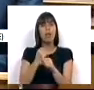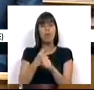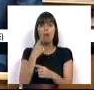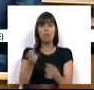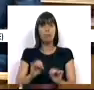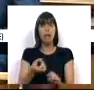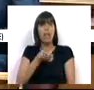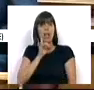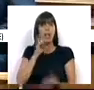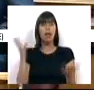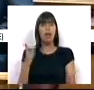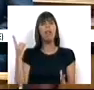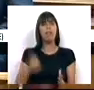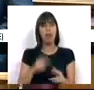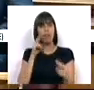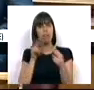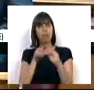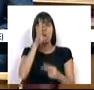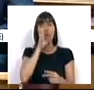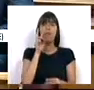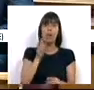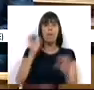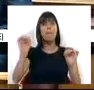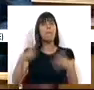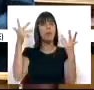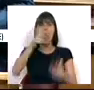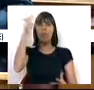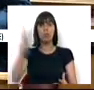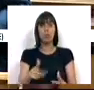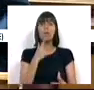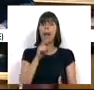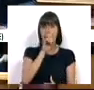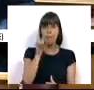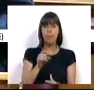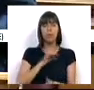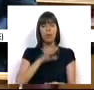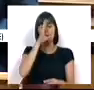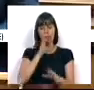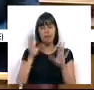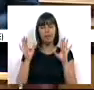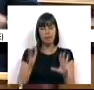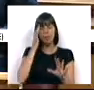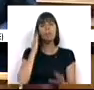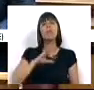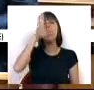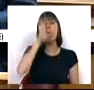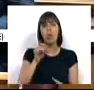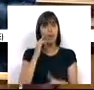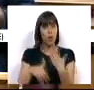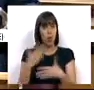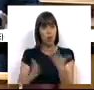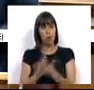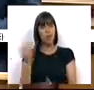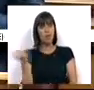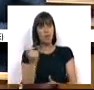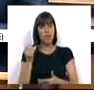não declarado ilegal, deve ser encarado pelo Governo numa prioridade absoluta. E a pergunta que lhe faço, Sr. Ministro, é a seguinte, o Governo vai continuar a